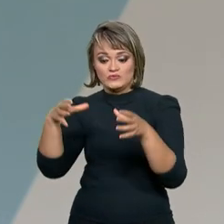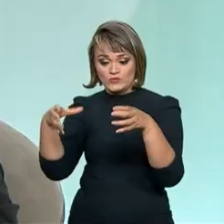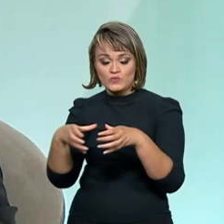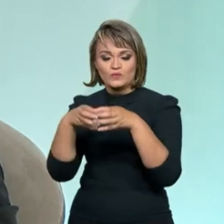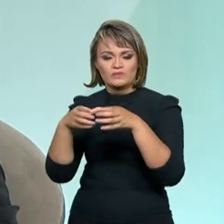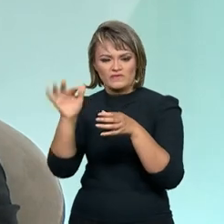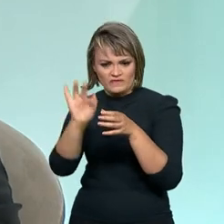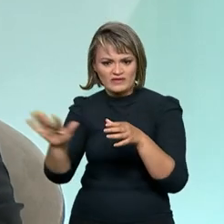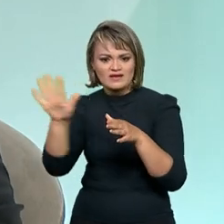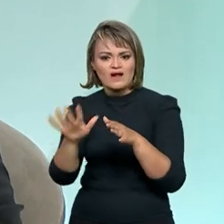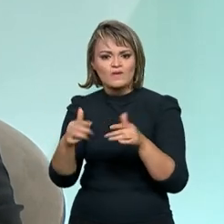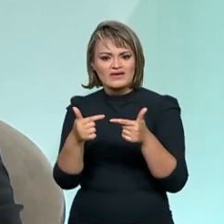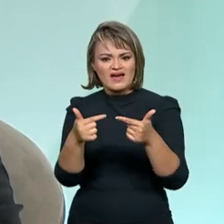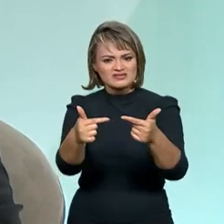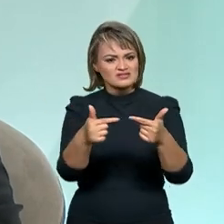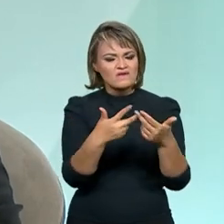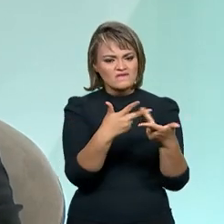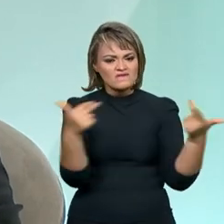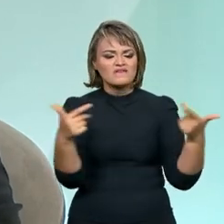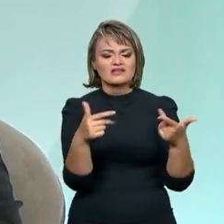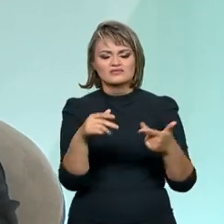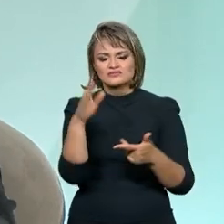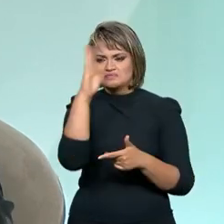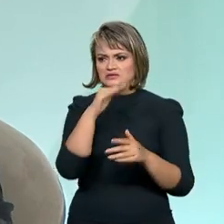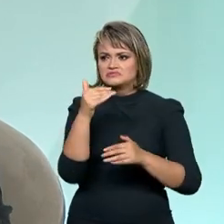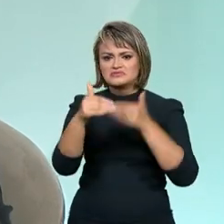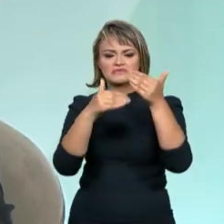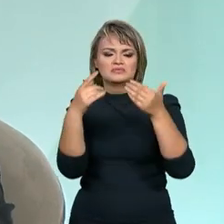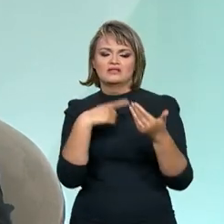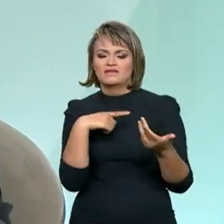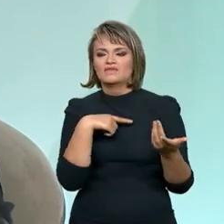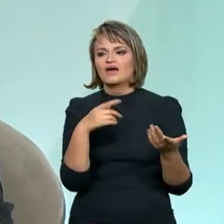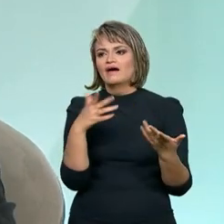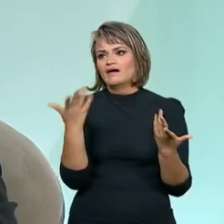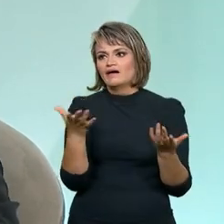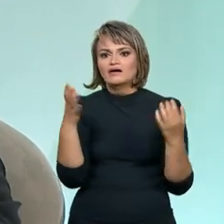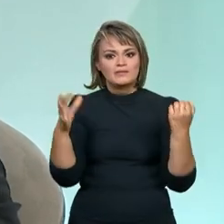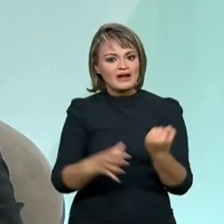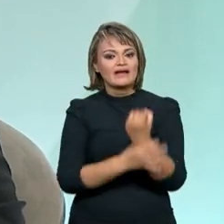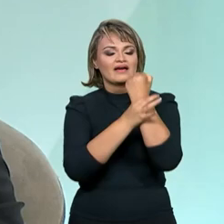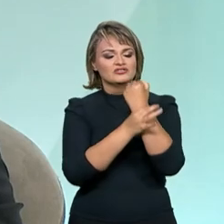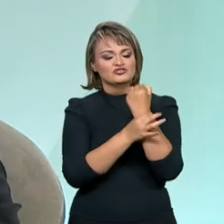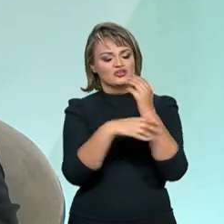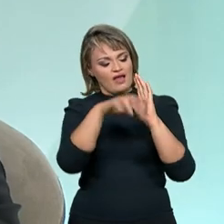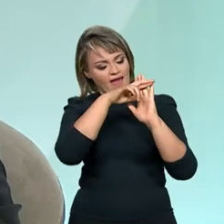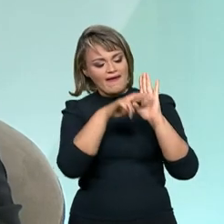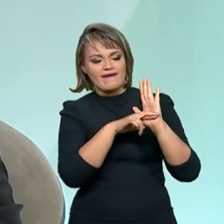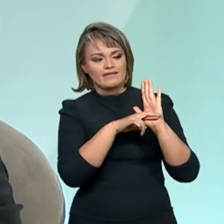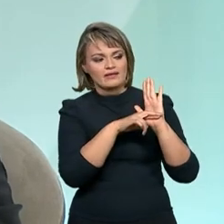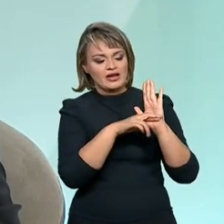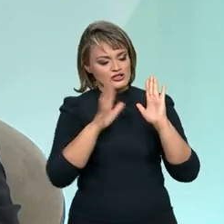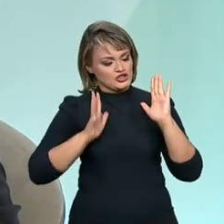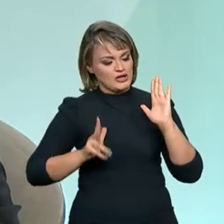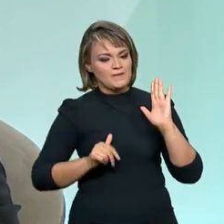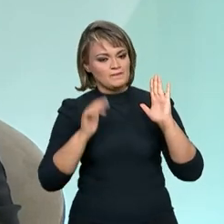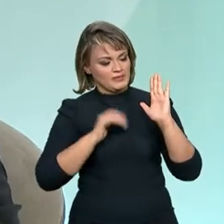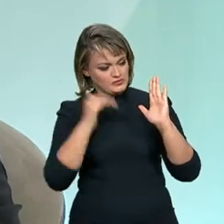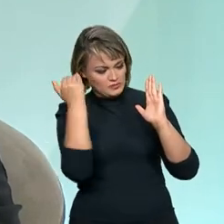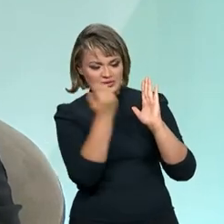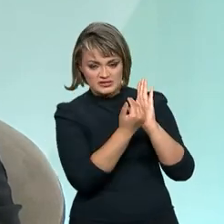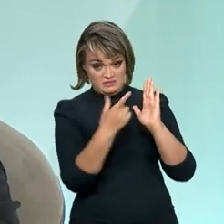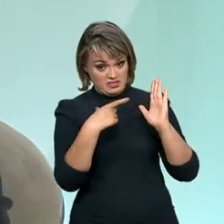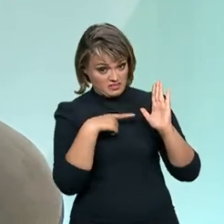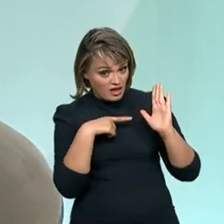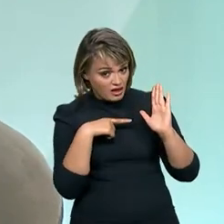várias ações que foram desenvolvidas em todo o país. seja para garantir as regras sanitárias de atendimento da